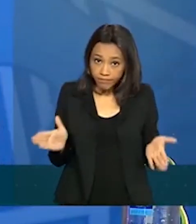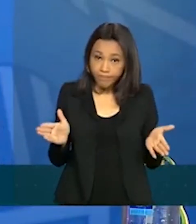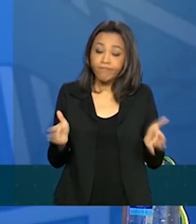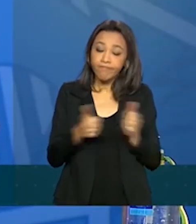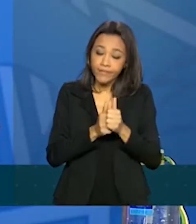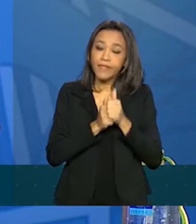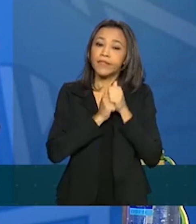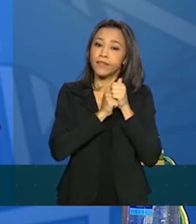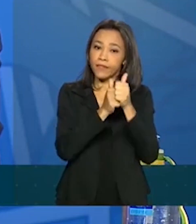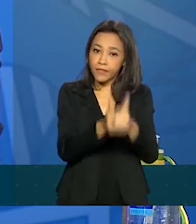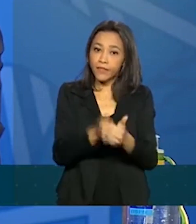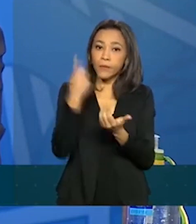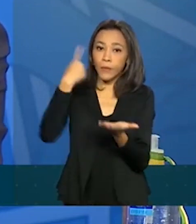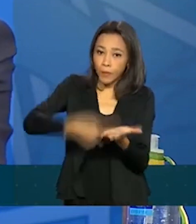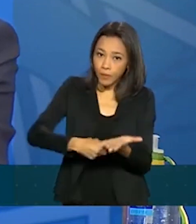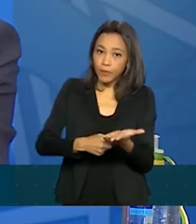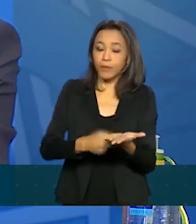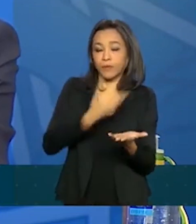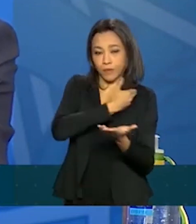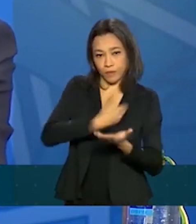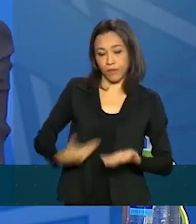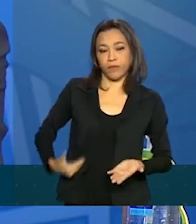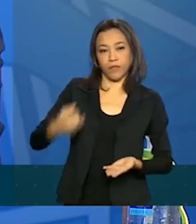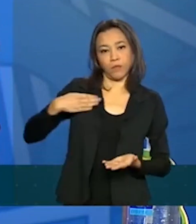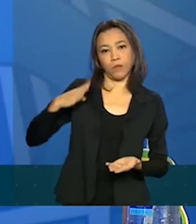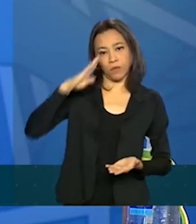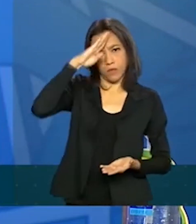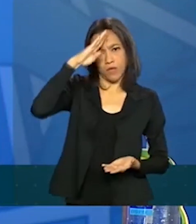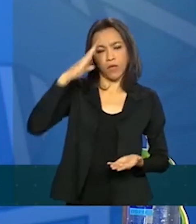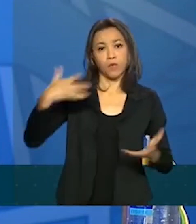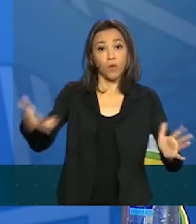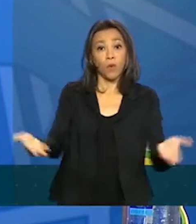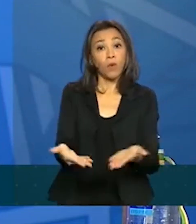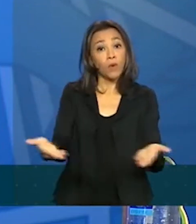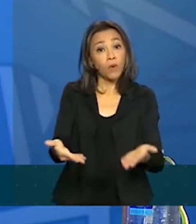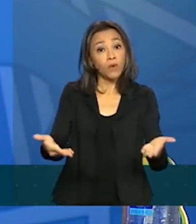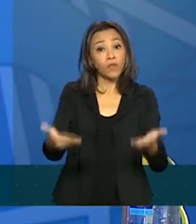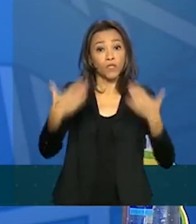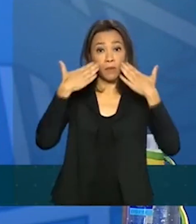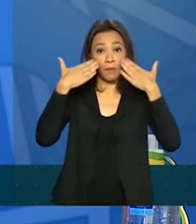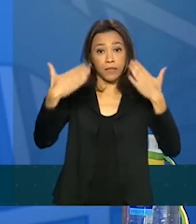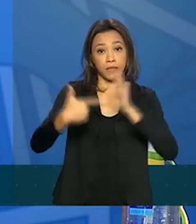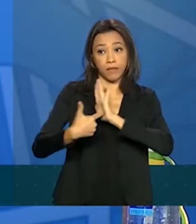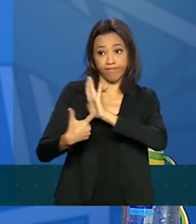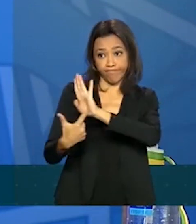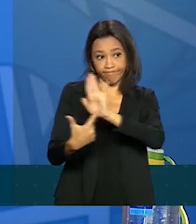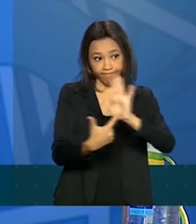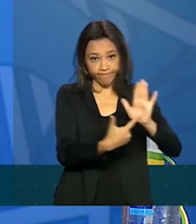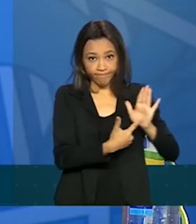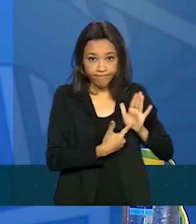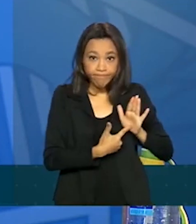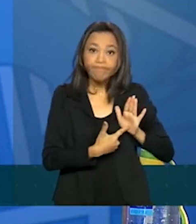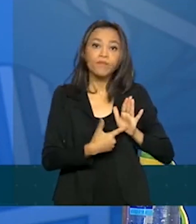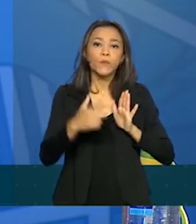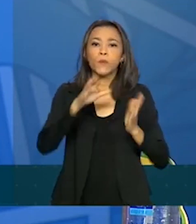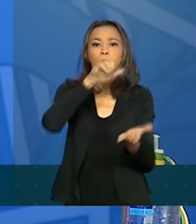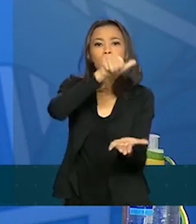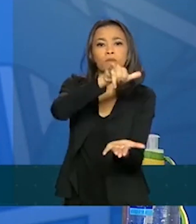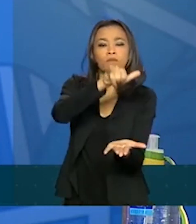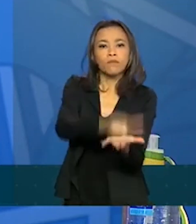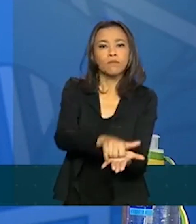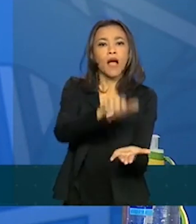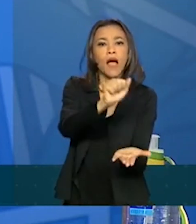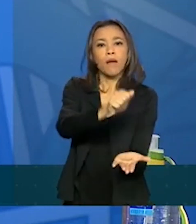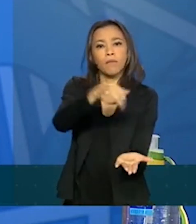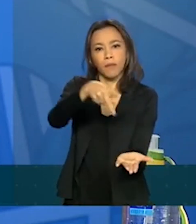cumprindo o compromisso do governo Bolsonaro de apresentar hoje o aplicativo para que as pessoas possam se